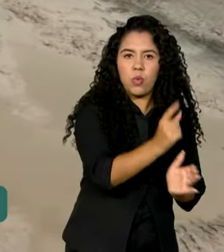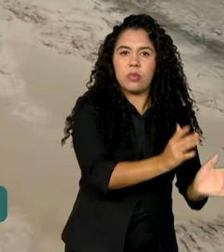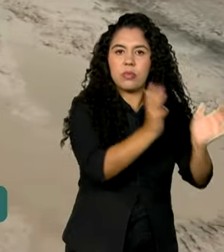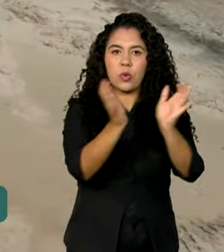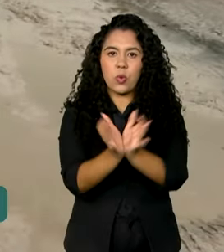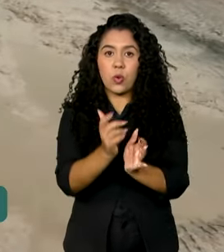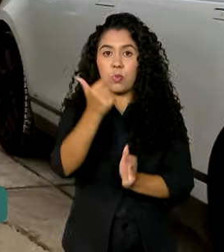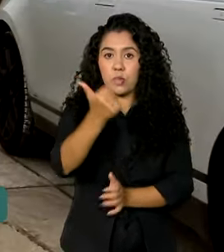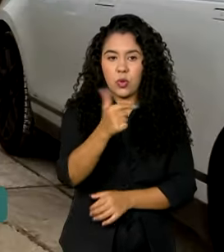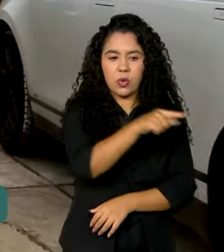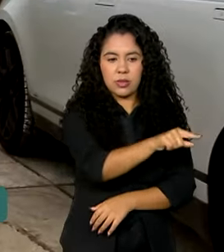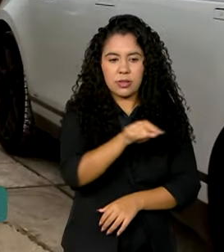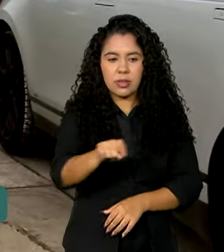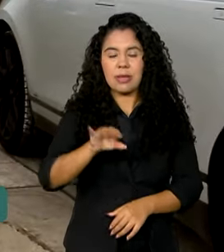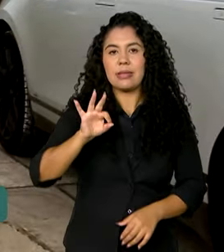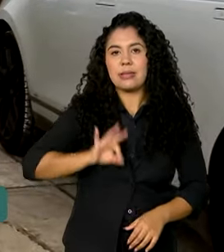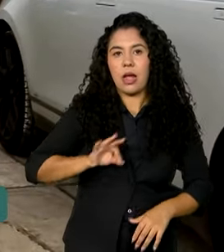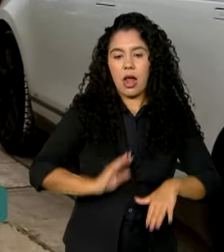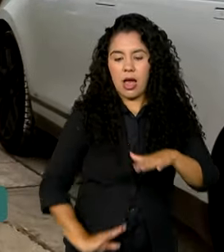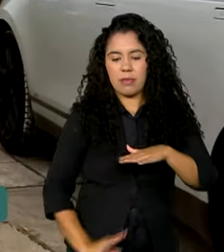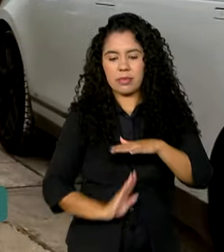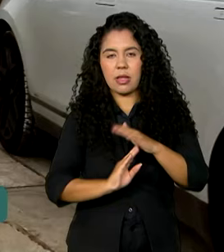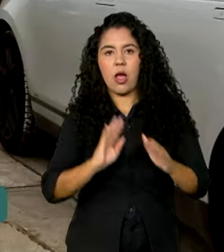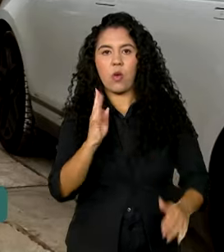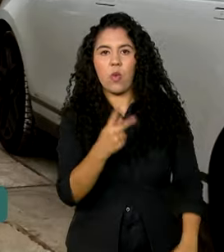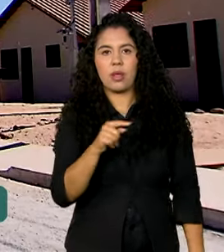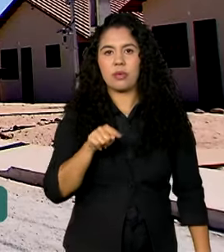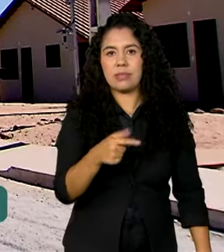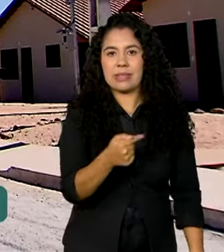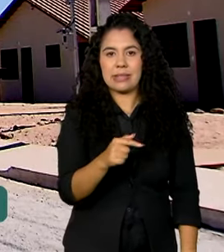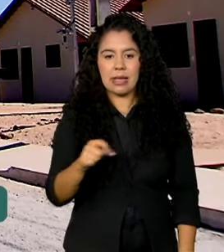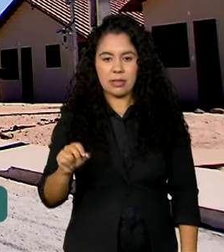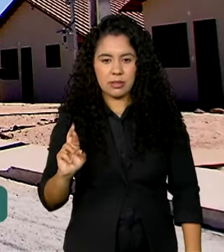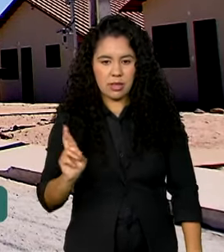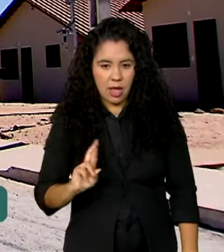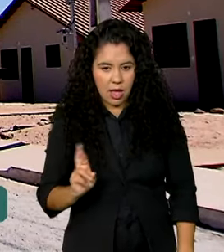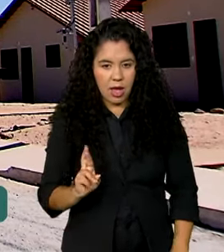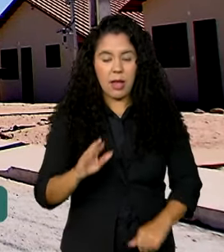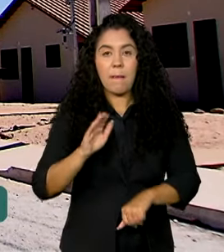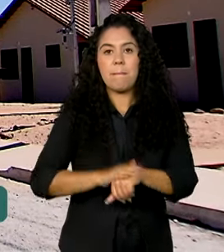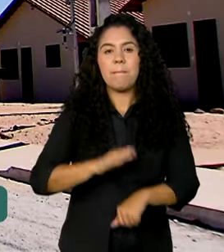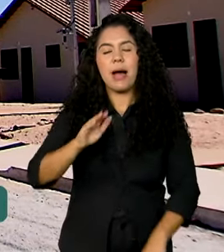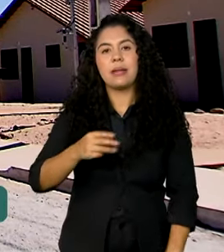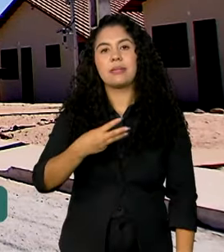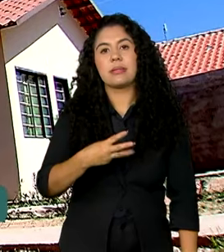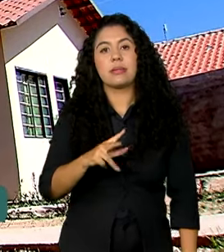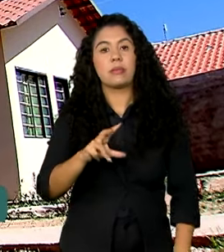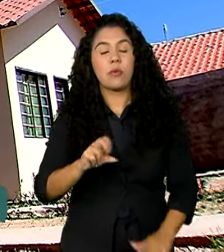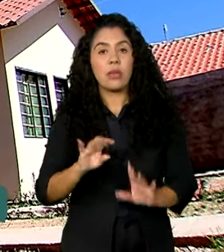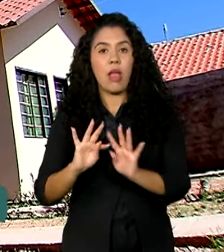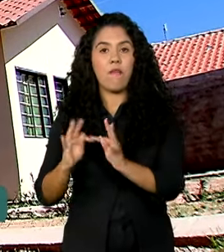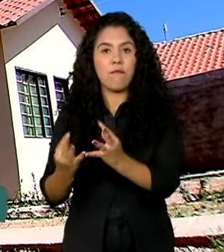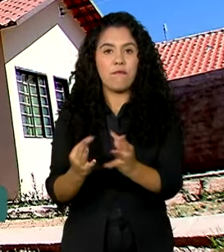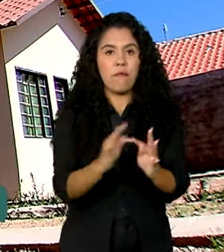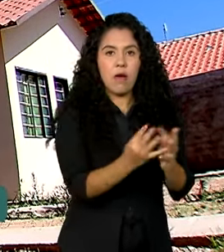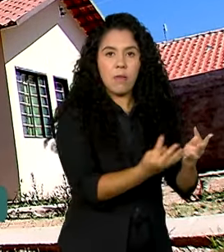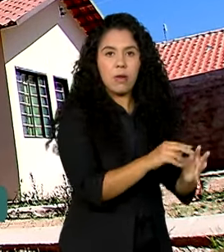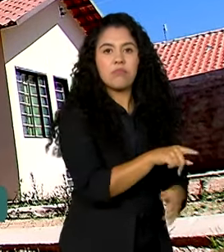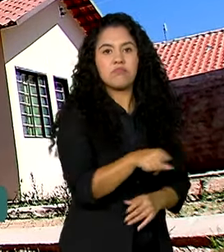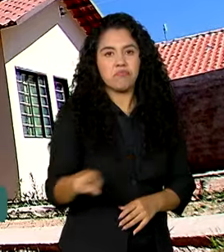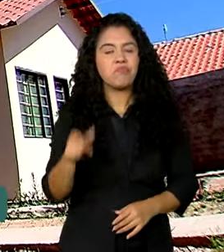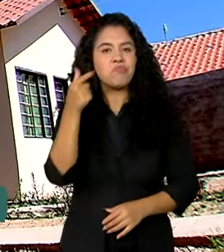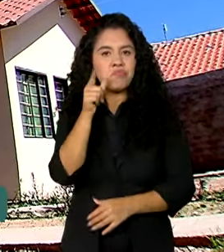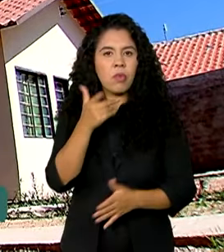Vida, com renda de até 4.700 reais. Mais de 350 famílias foram habilitadas pelo